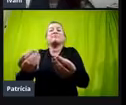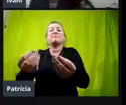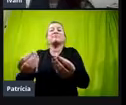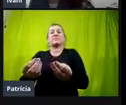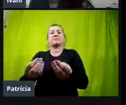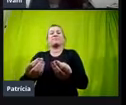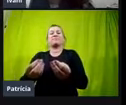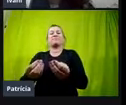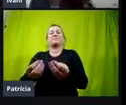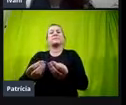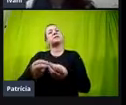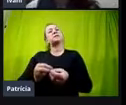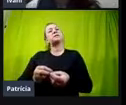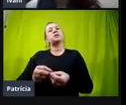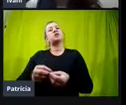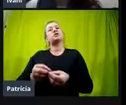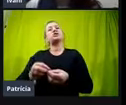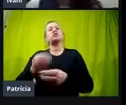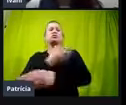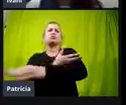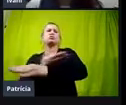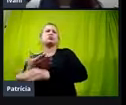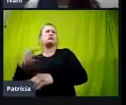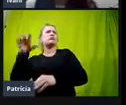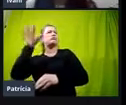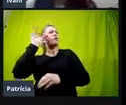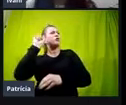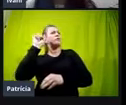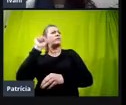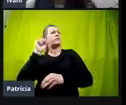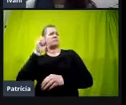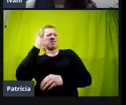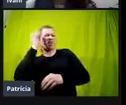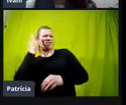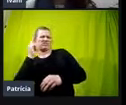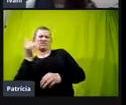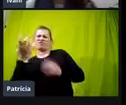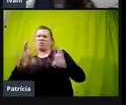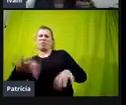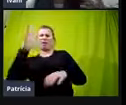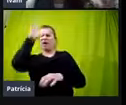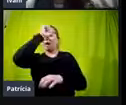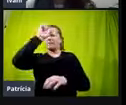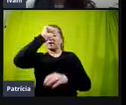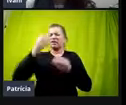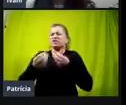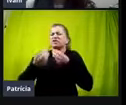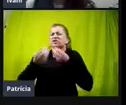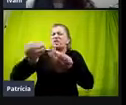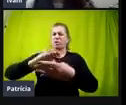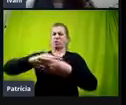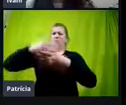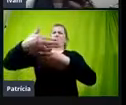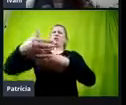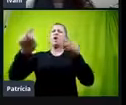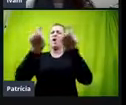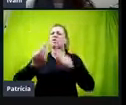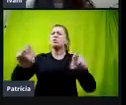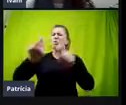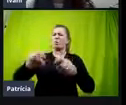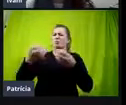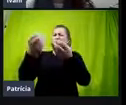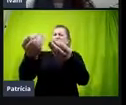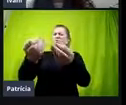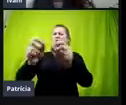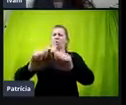a gente, daí a gente costuma ouvir assim, nossa, mas eu acho que ele não quer aprender, porque a gente já deu o computador, a gente já colocou o